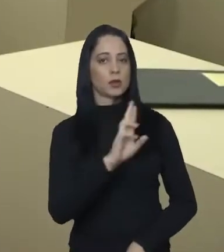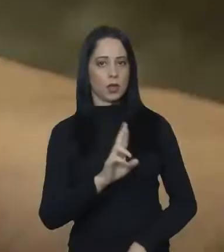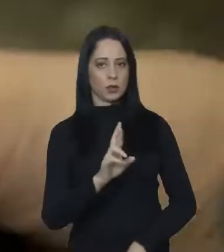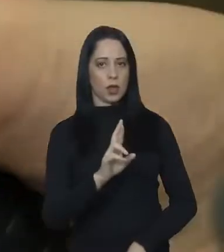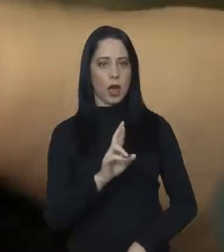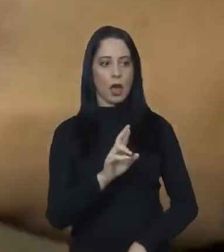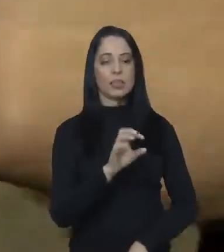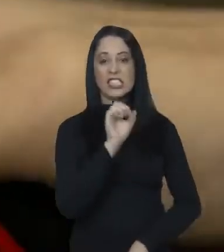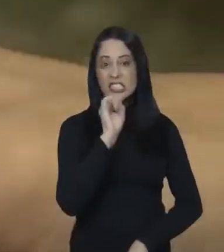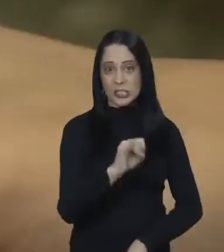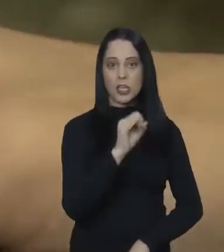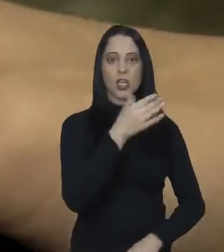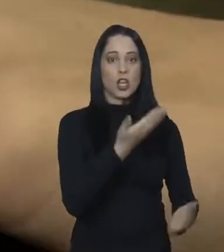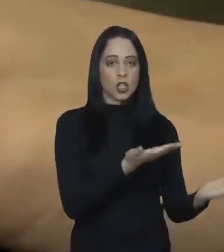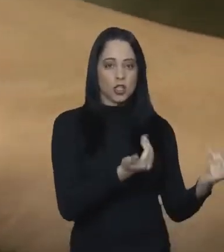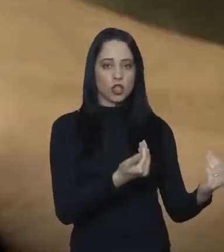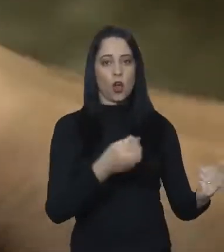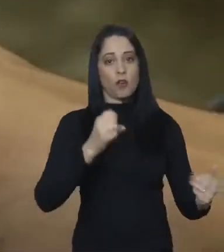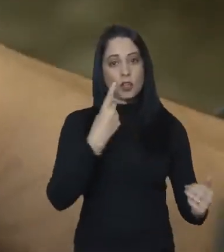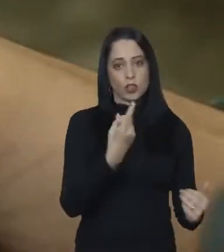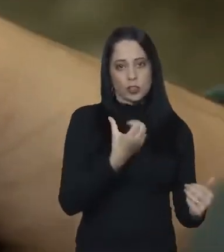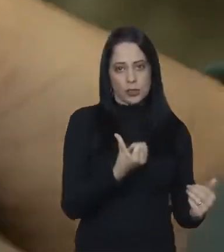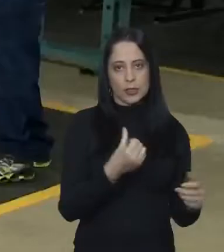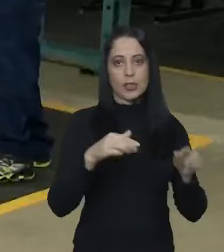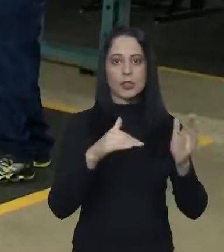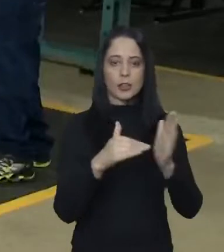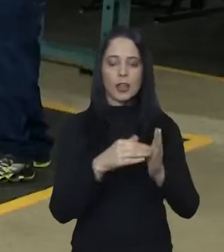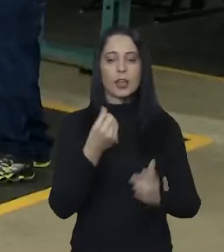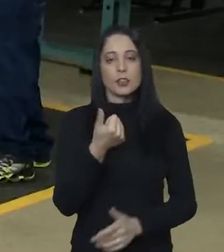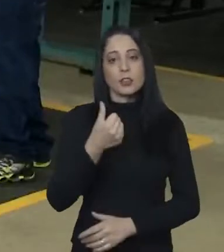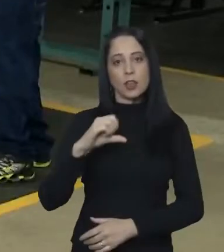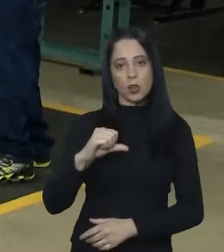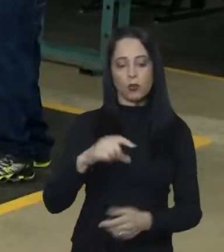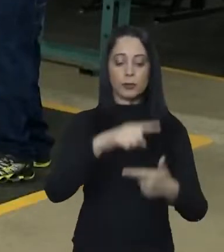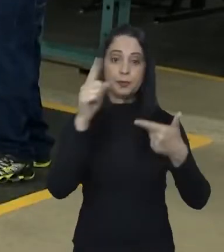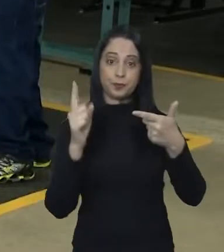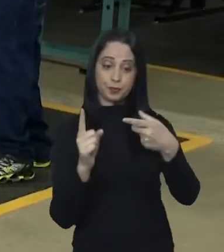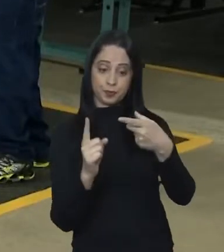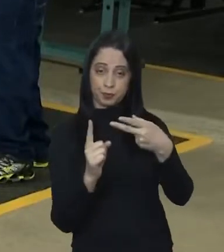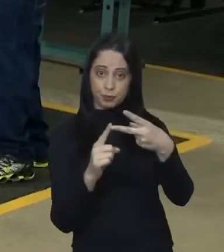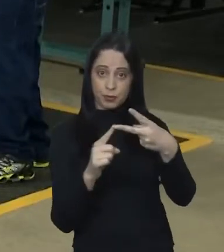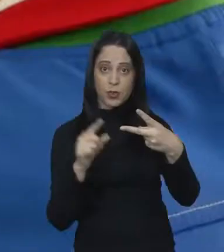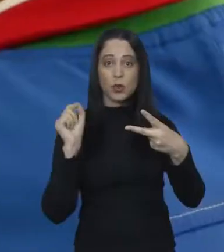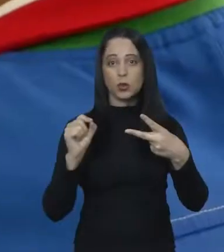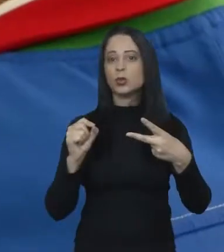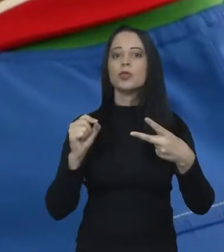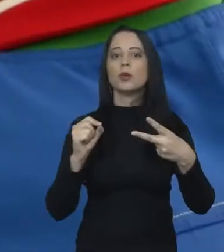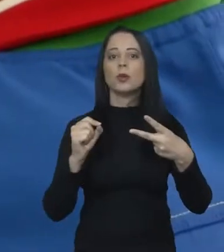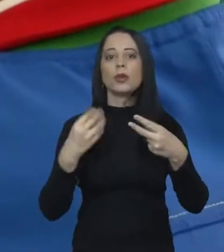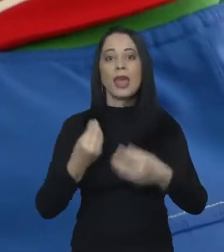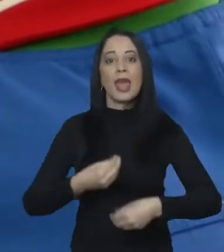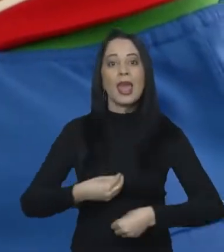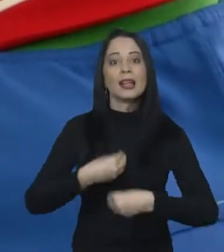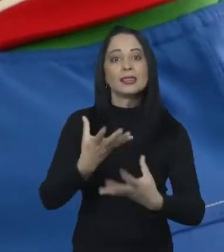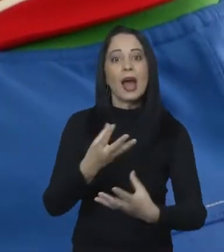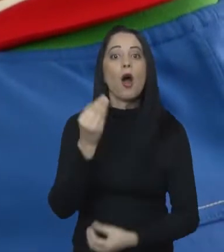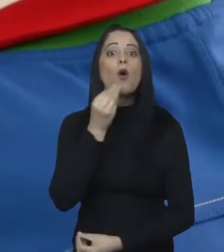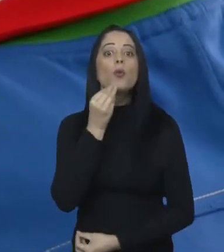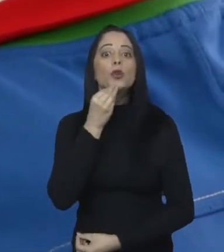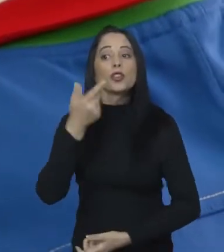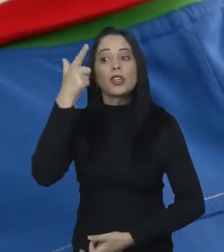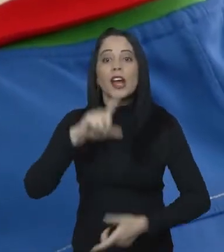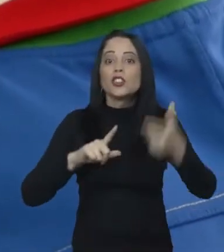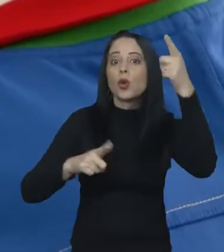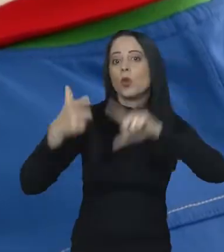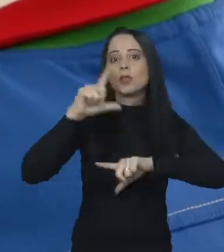a jovens de 16 a 19 anos. O segundo institui o programa Primeira Chance, que visa capacitar os jovens de